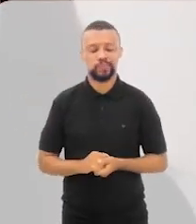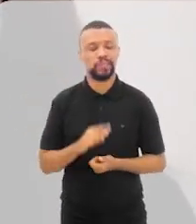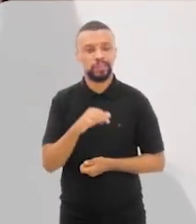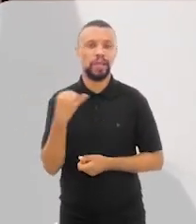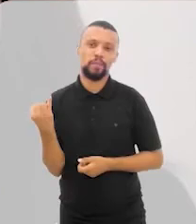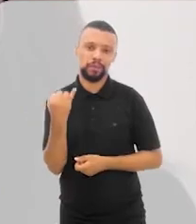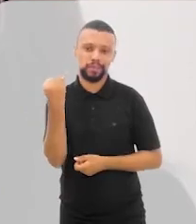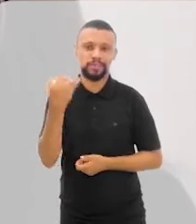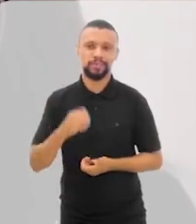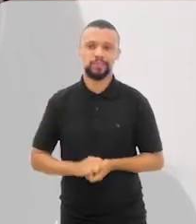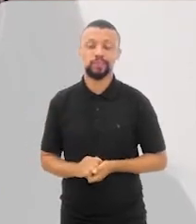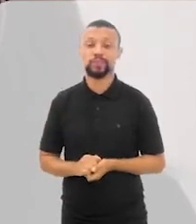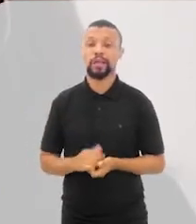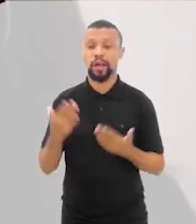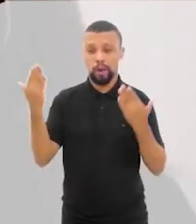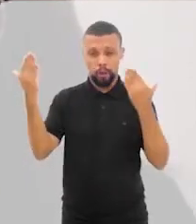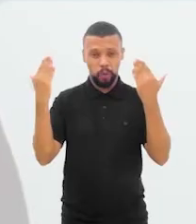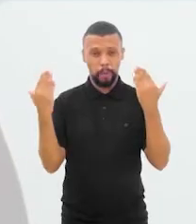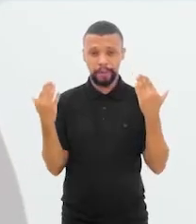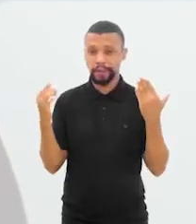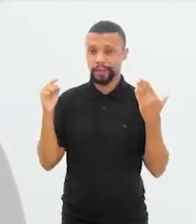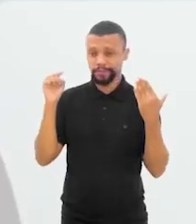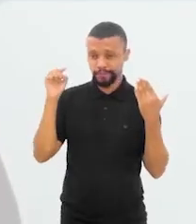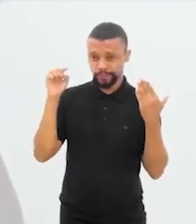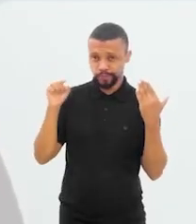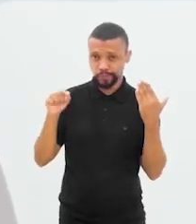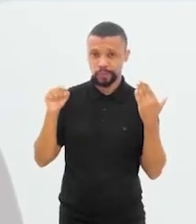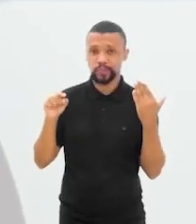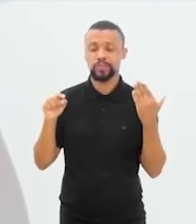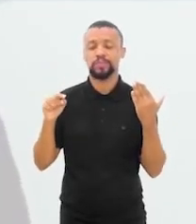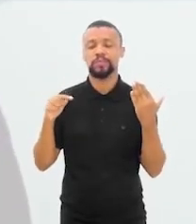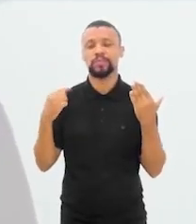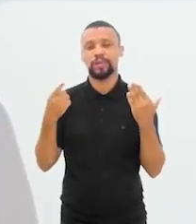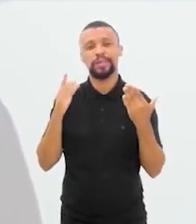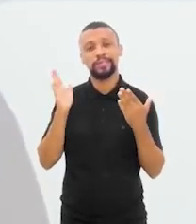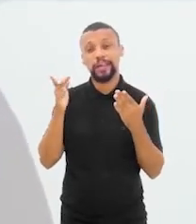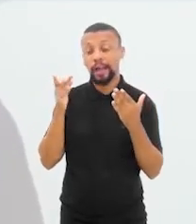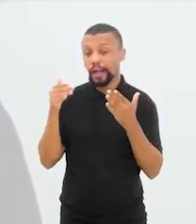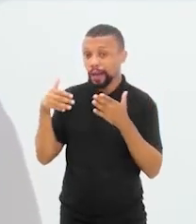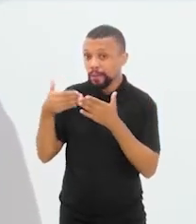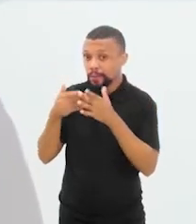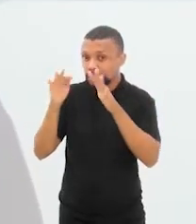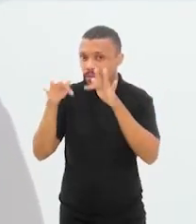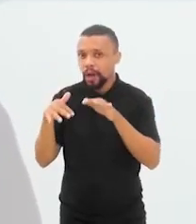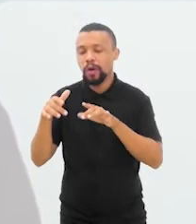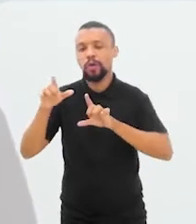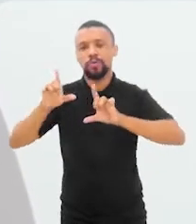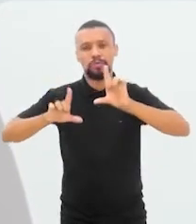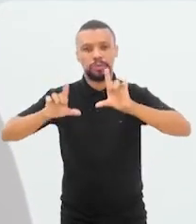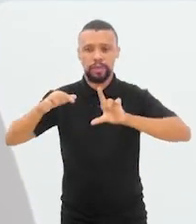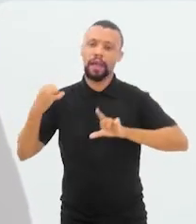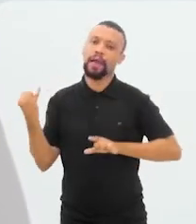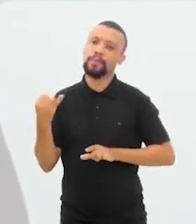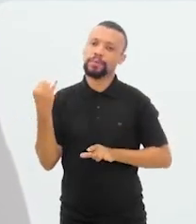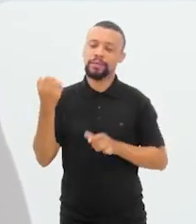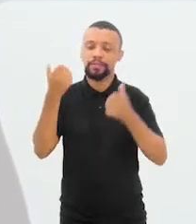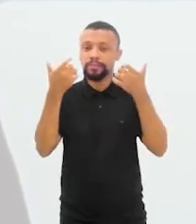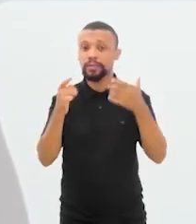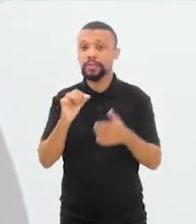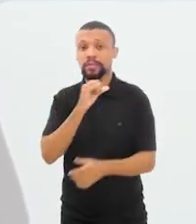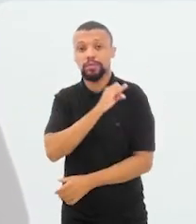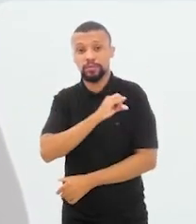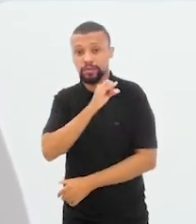Então, acho que isso é extremamente relevante. Em paralelo a isso, a gente tem também, já caminhando para o final do programa, é importante